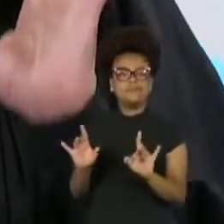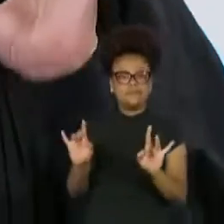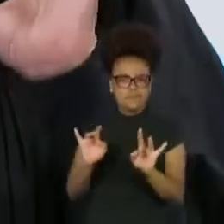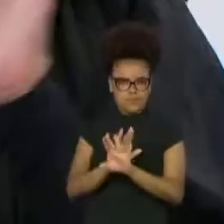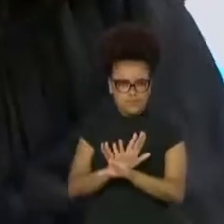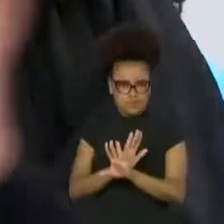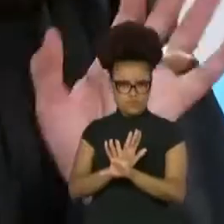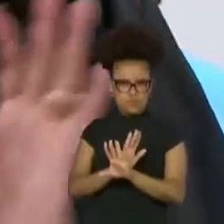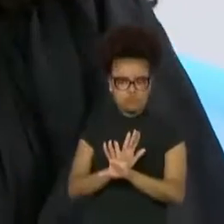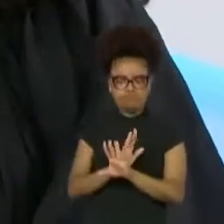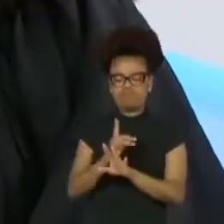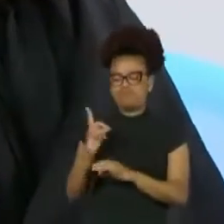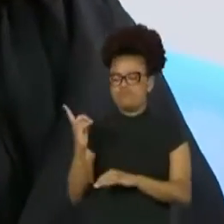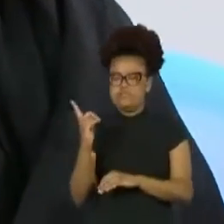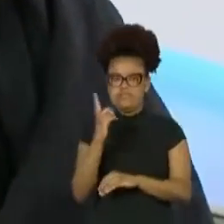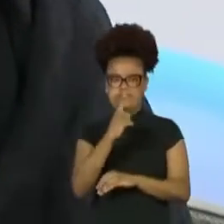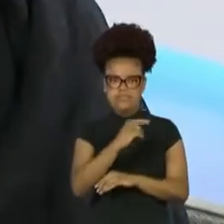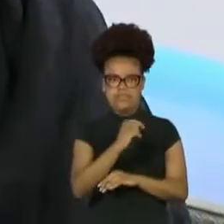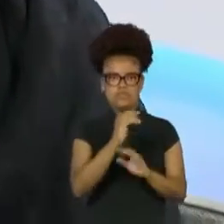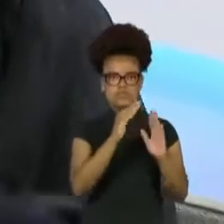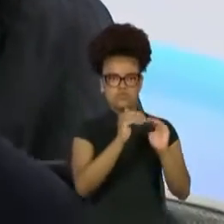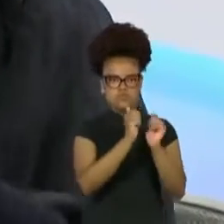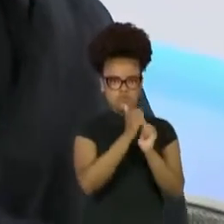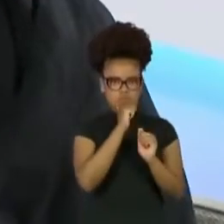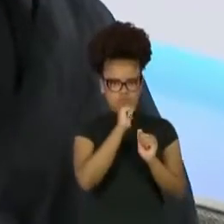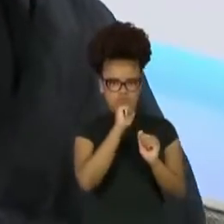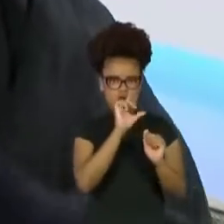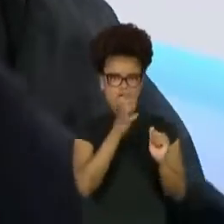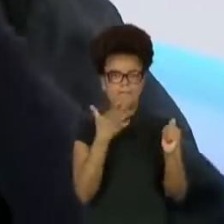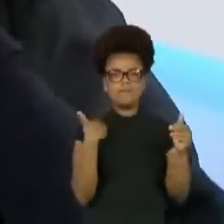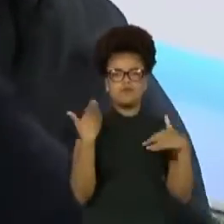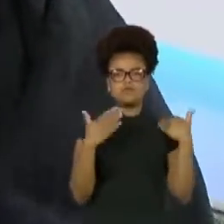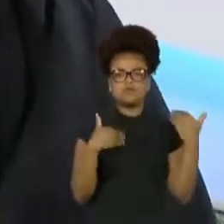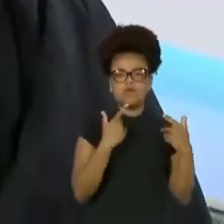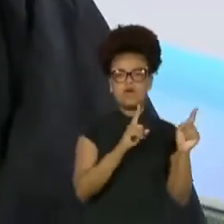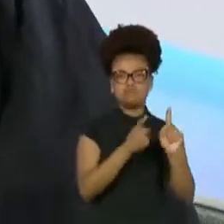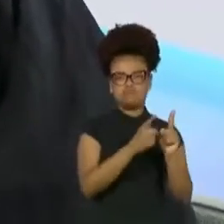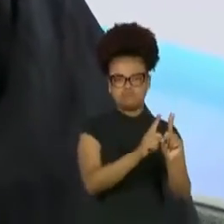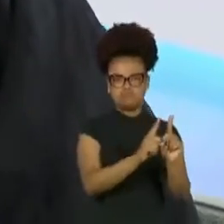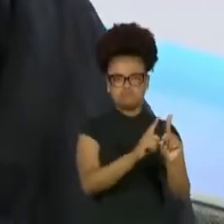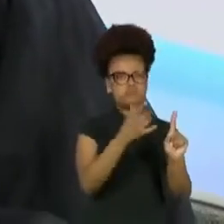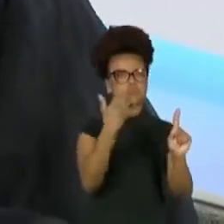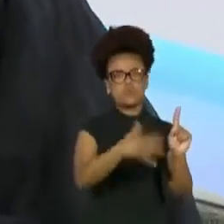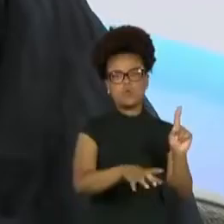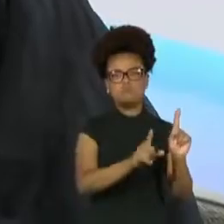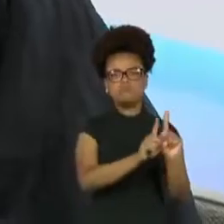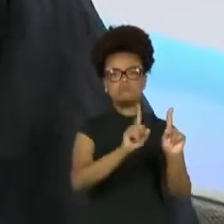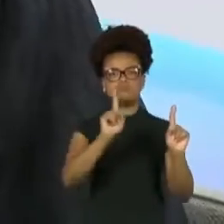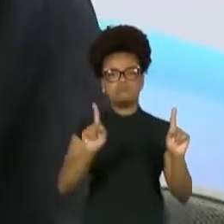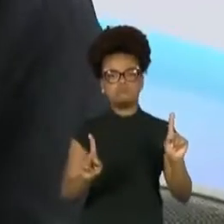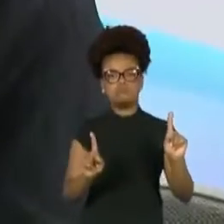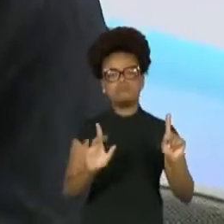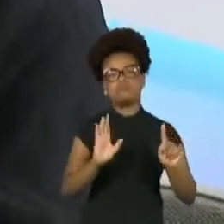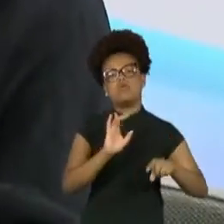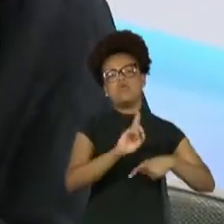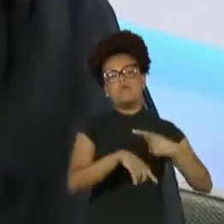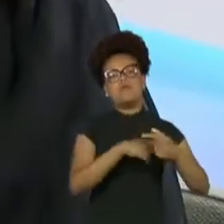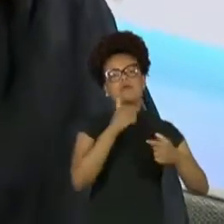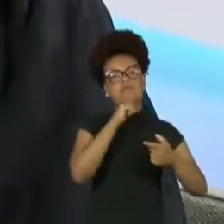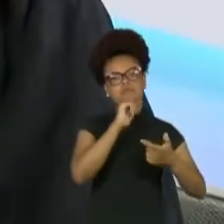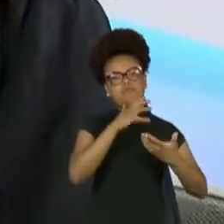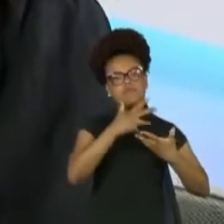Tipo assim, sabe? Não queria papo. Aí ela sentou comigo, sabe? Contou a vida dela desde